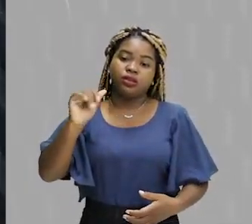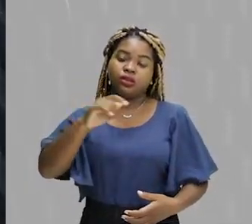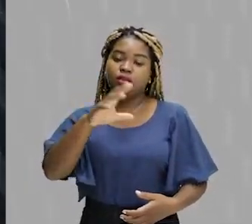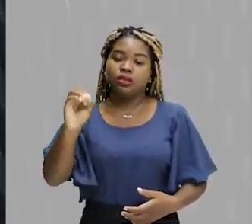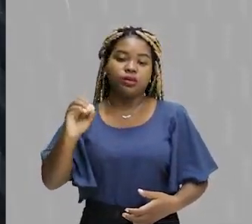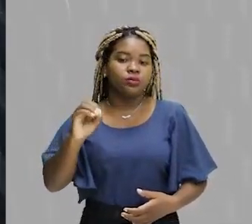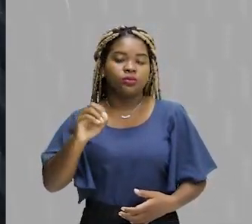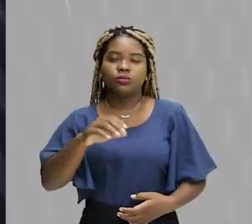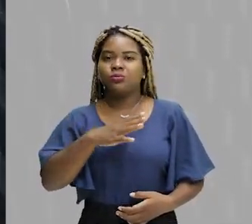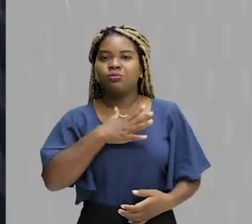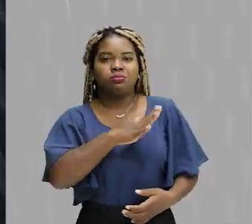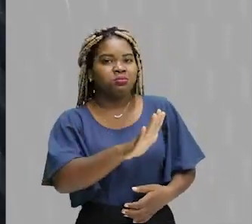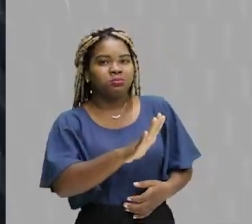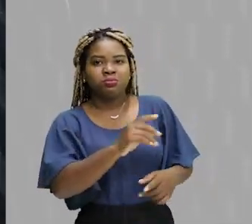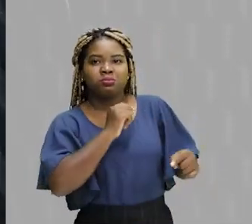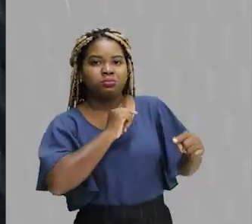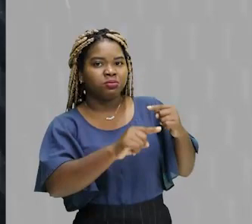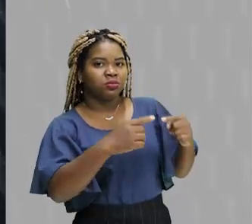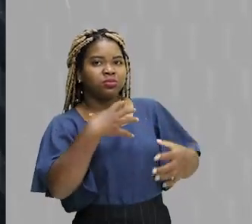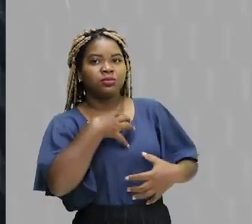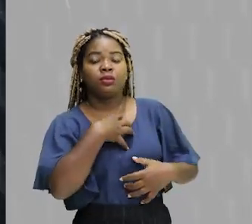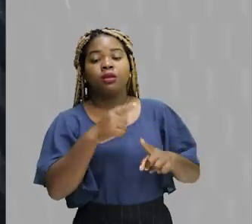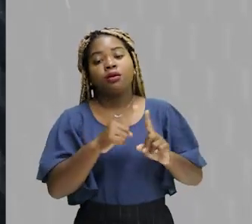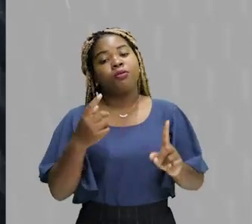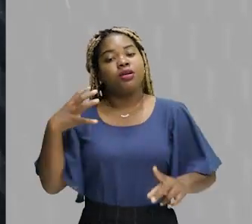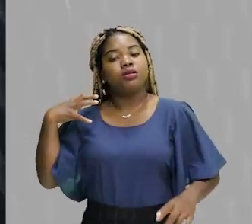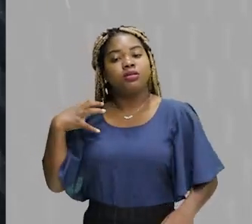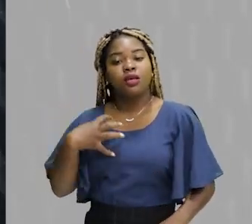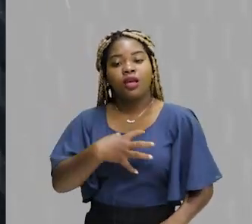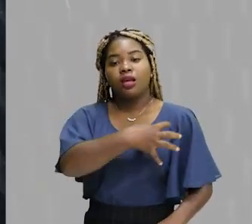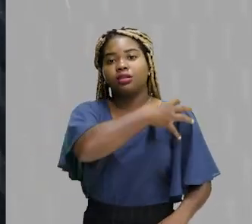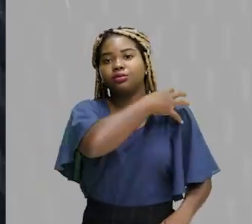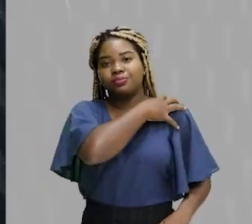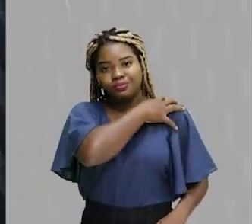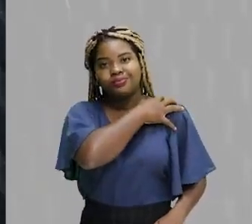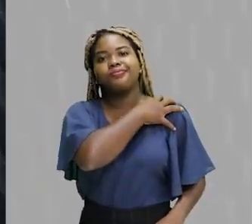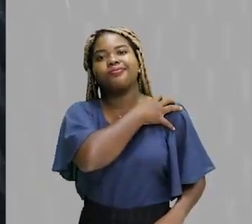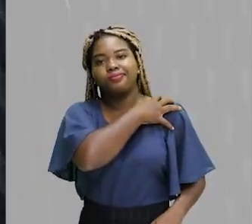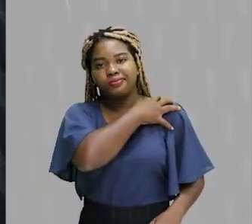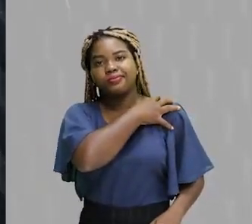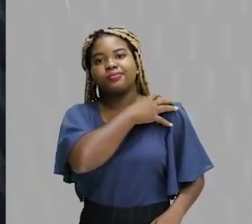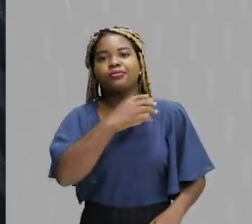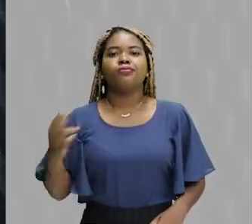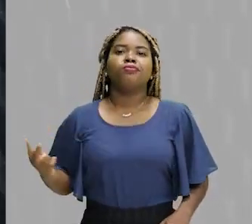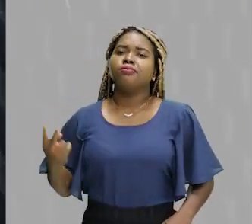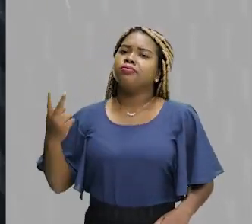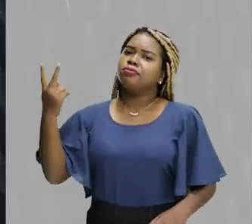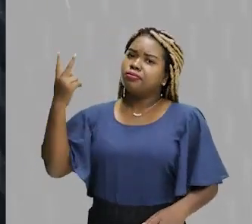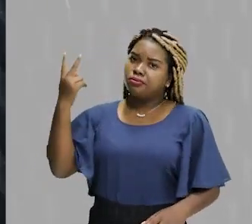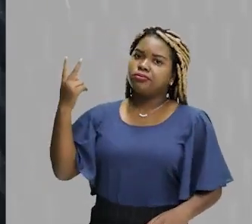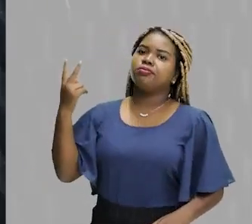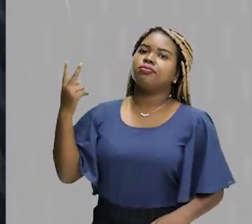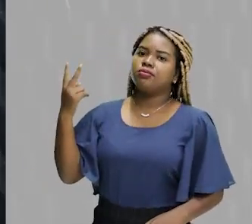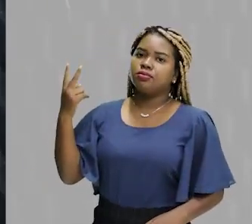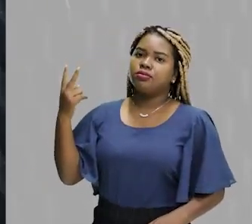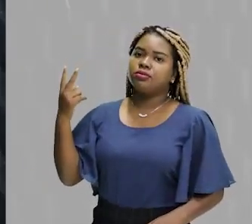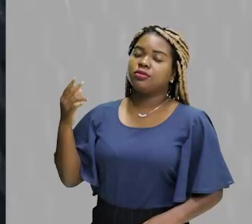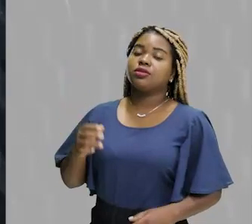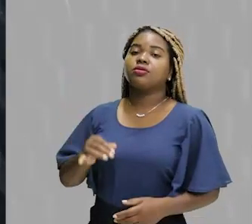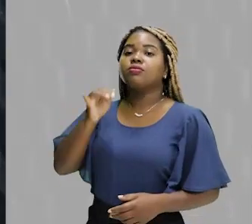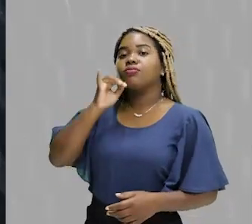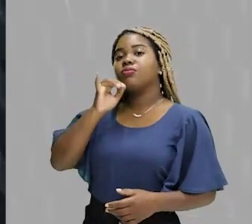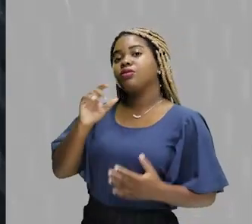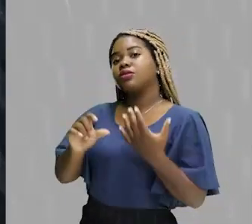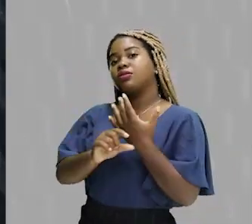sensível. Mas Aristóteles já dá um valor muito grande ao mundo sensível. Então, ele tem, por exemplo, na Poeses, uma obra muito legal,